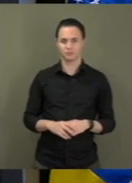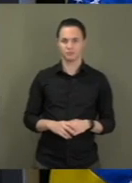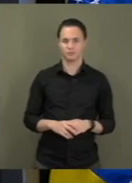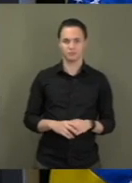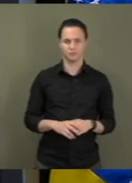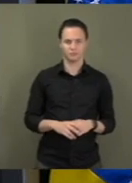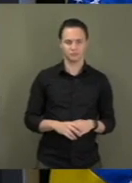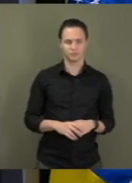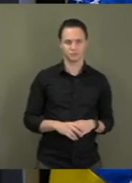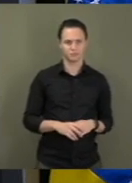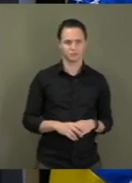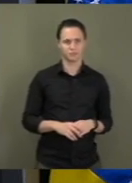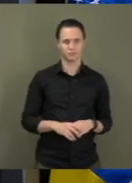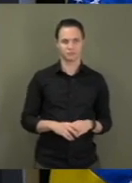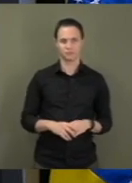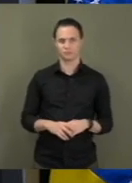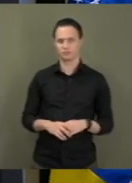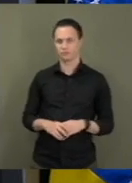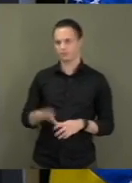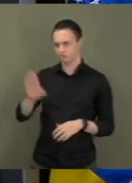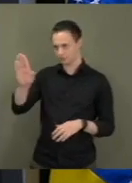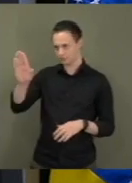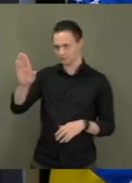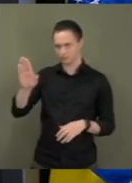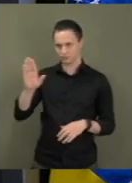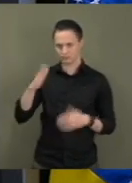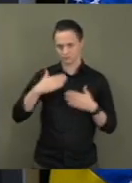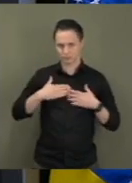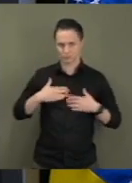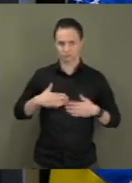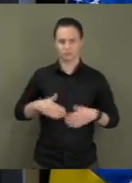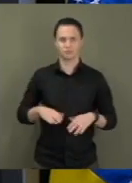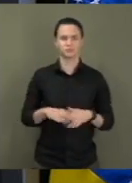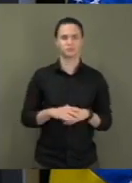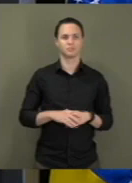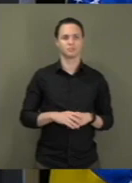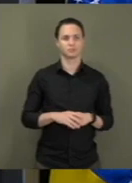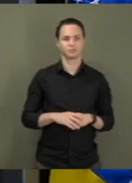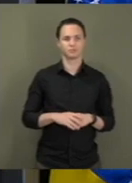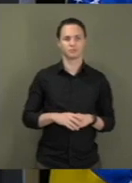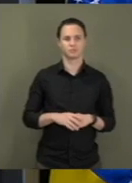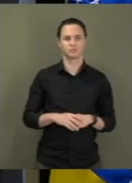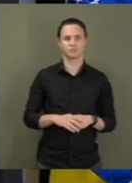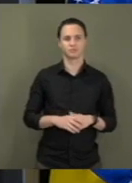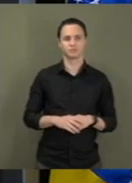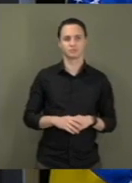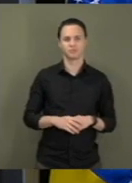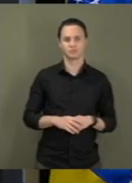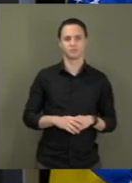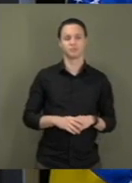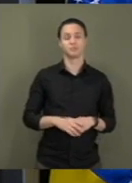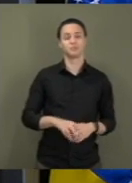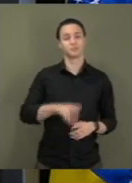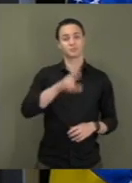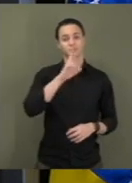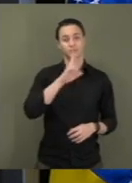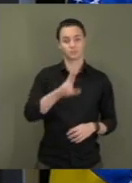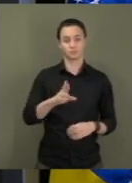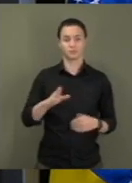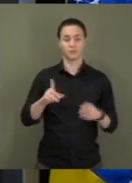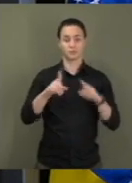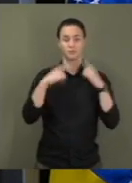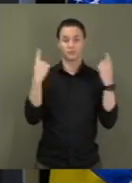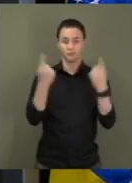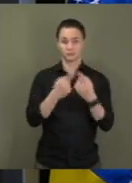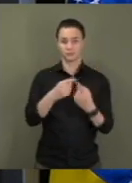respondo que essa audiência vai